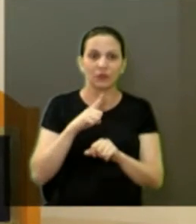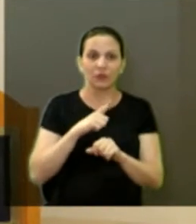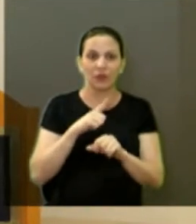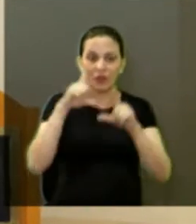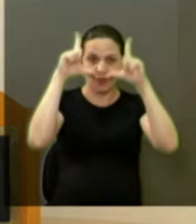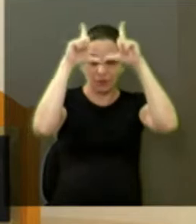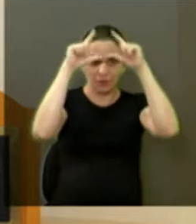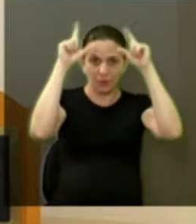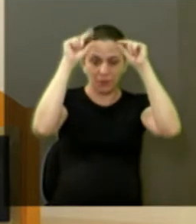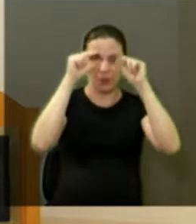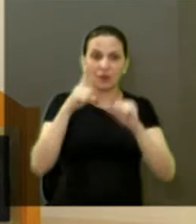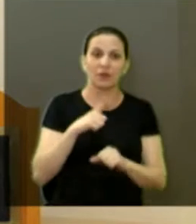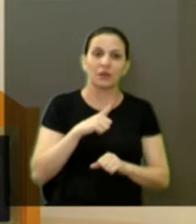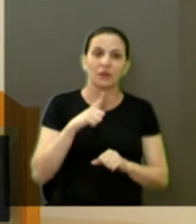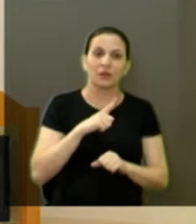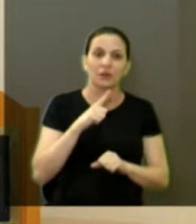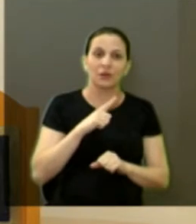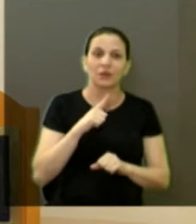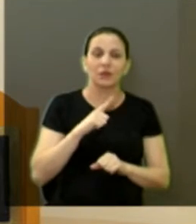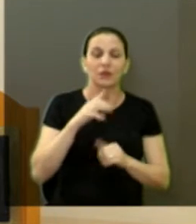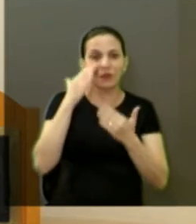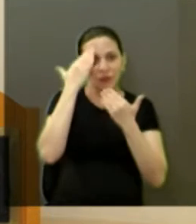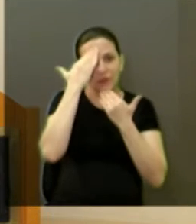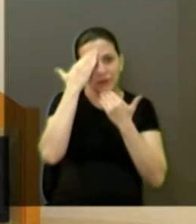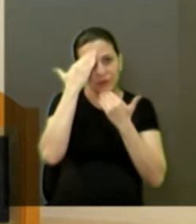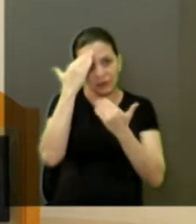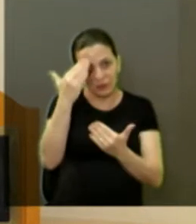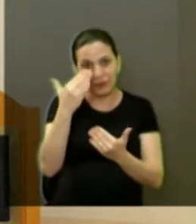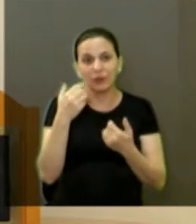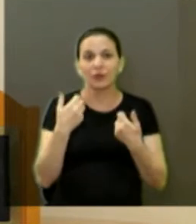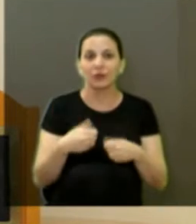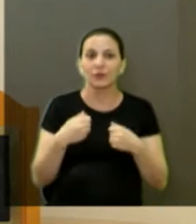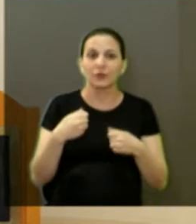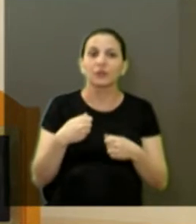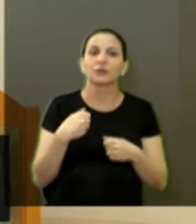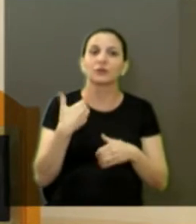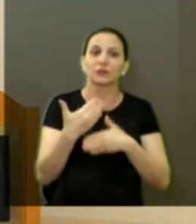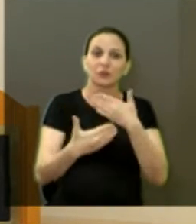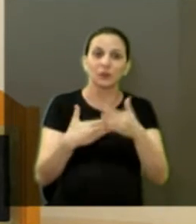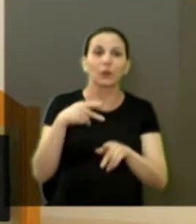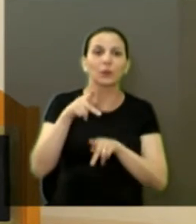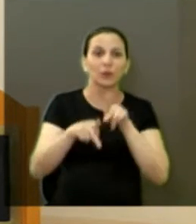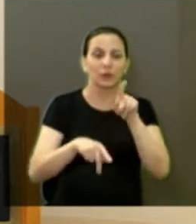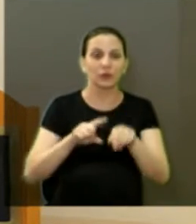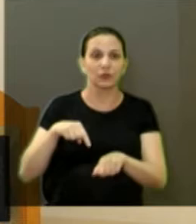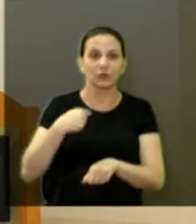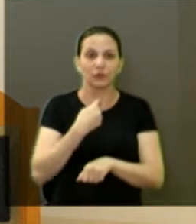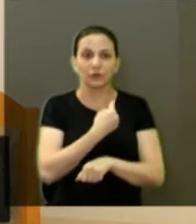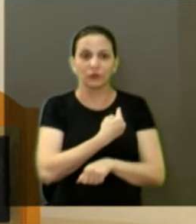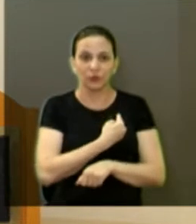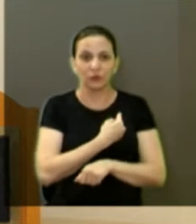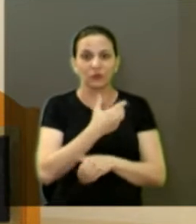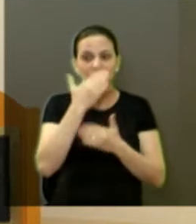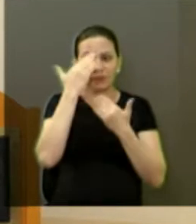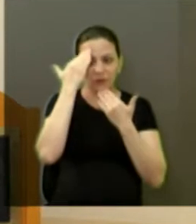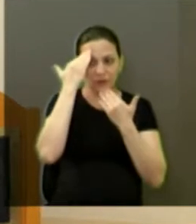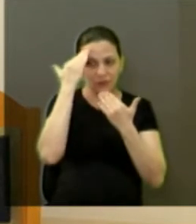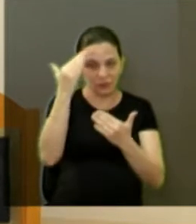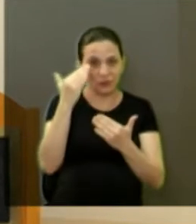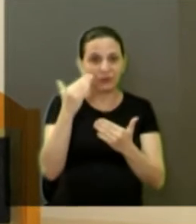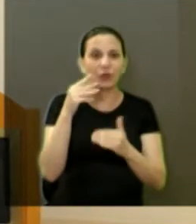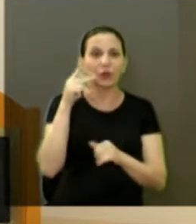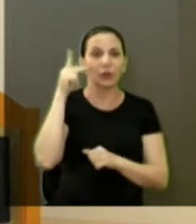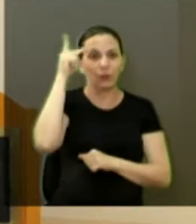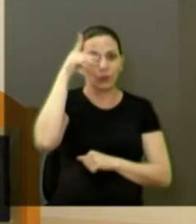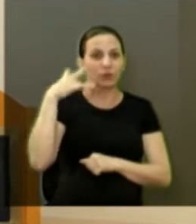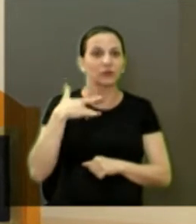enfermeiras levam lá. A gente só tem que agradecer o que eles fazem pela população nossa e, mais uma vez, agradecer o posto de